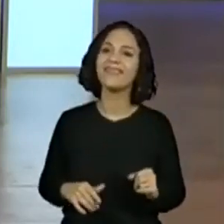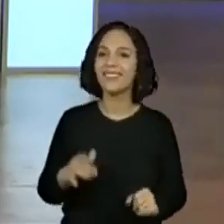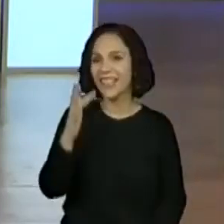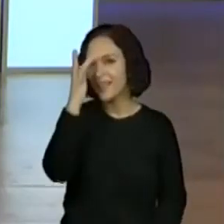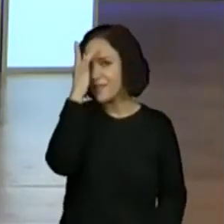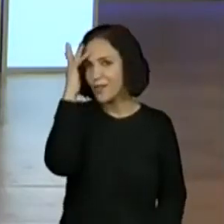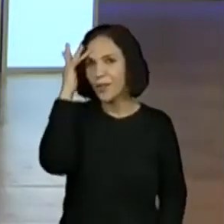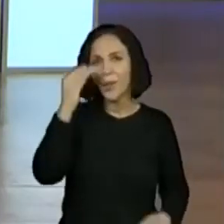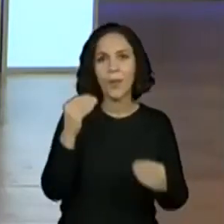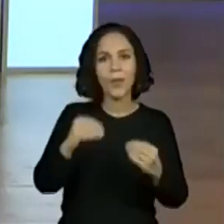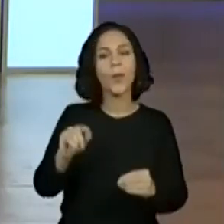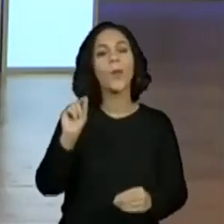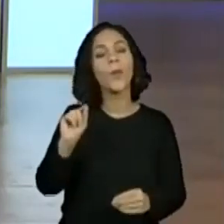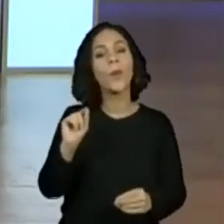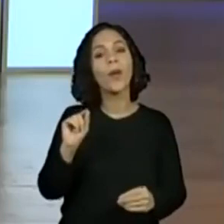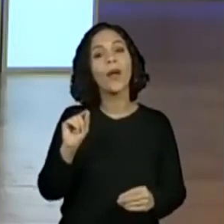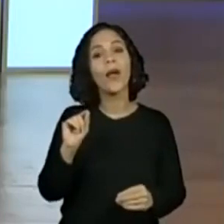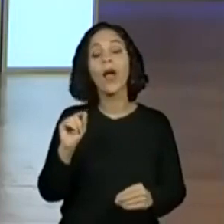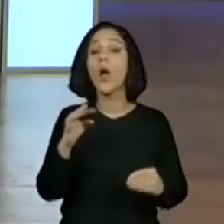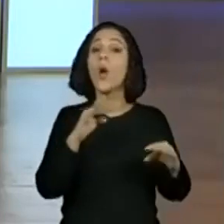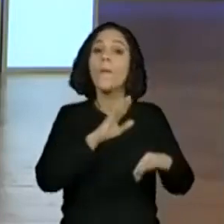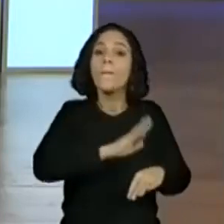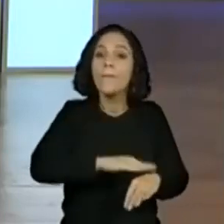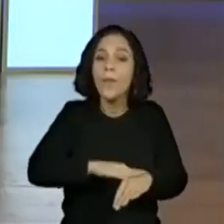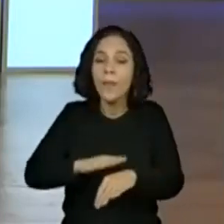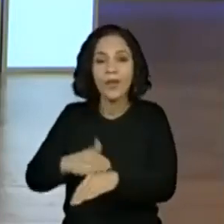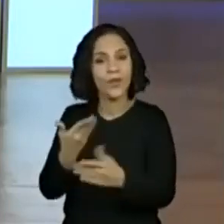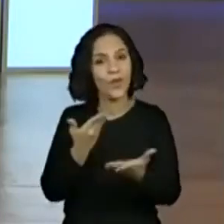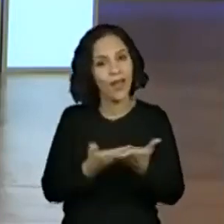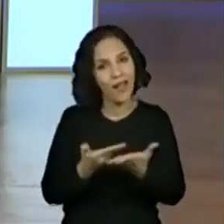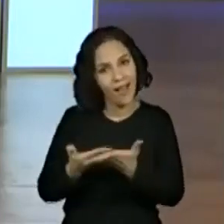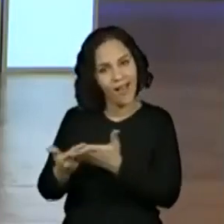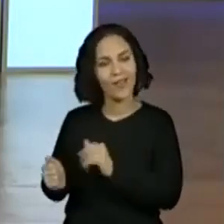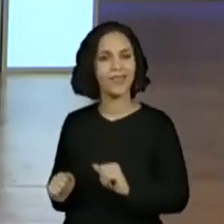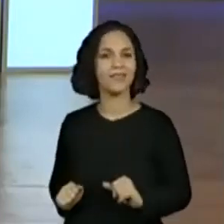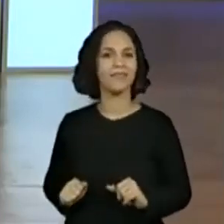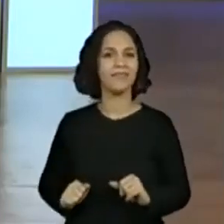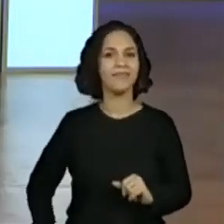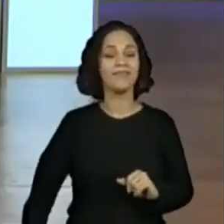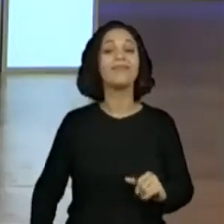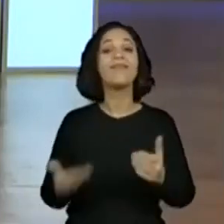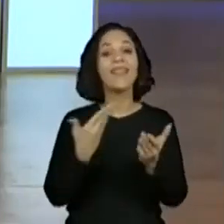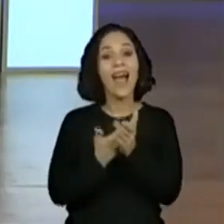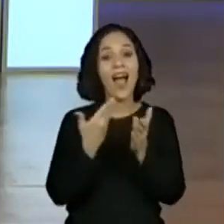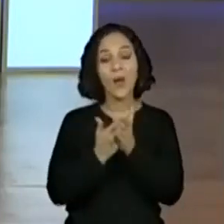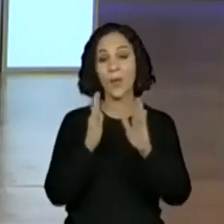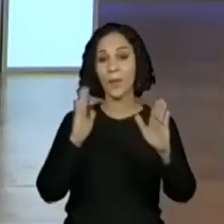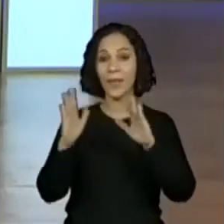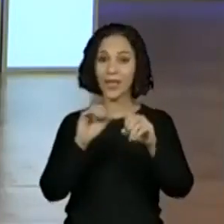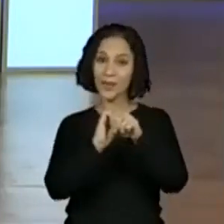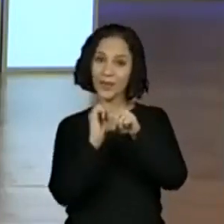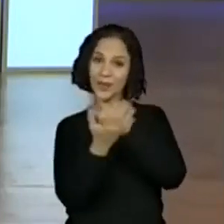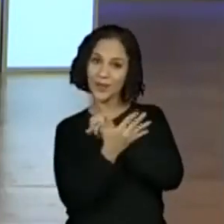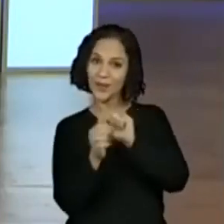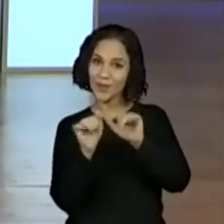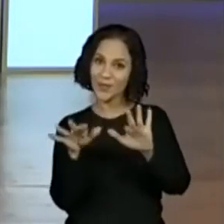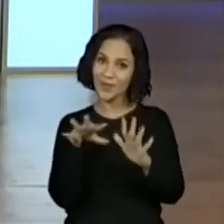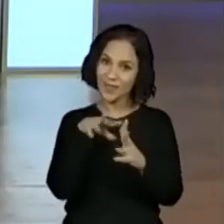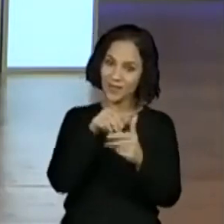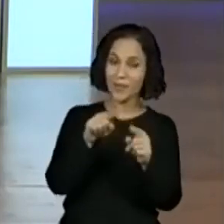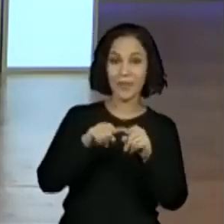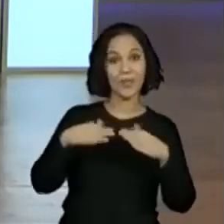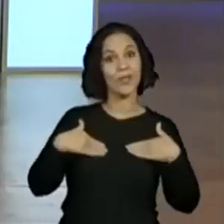que foi sobre todos os momentos de aula, sobre as aulas durante a pandemia, sobre a